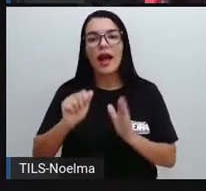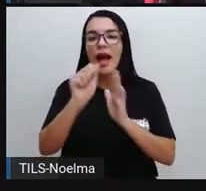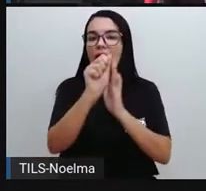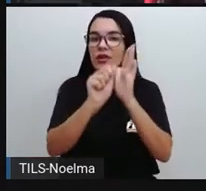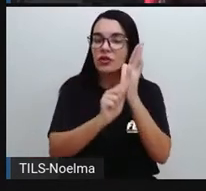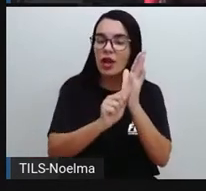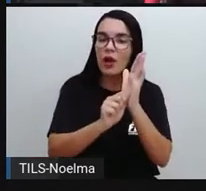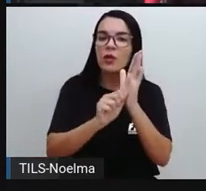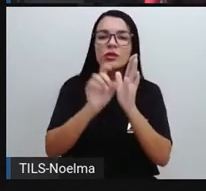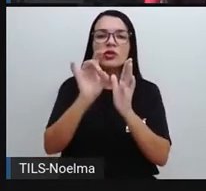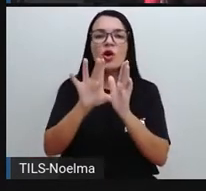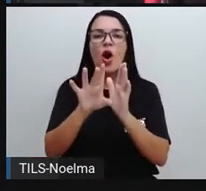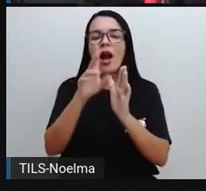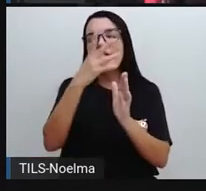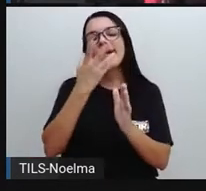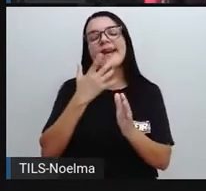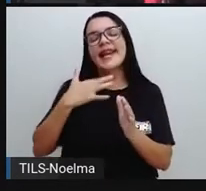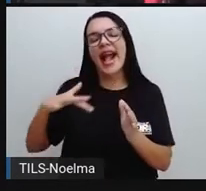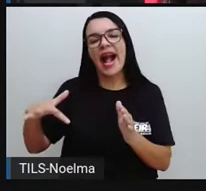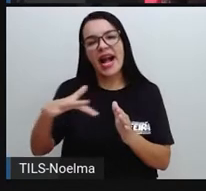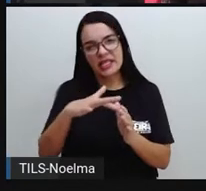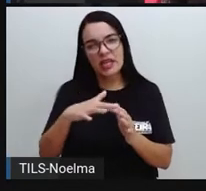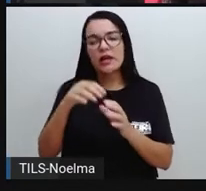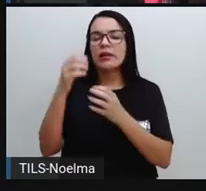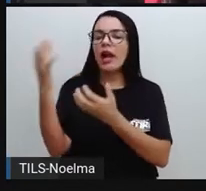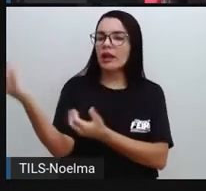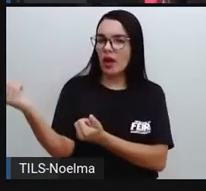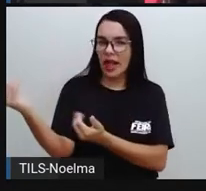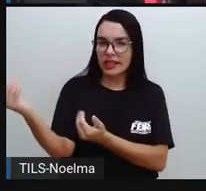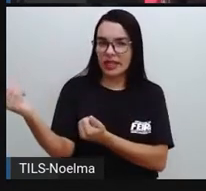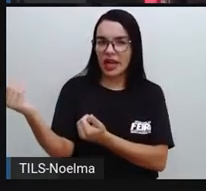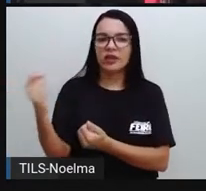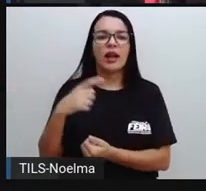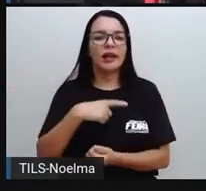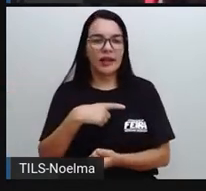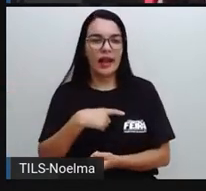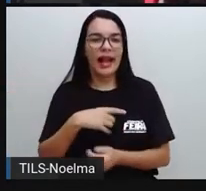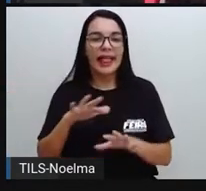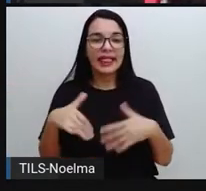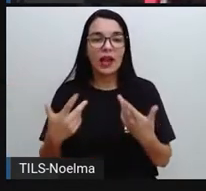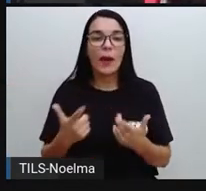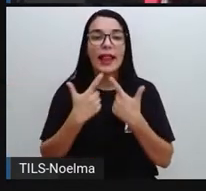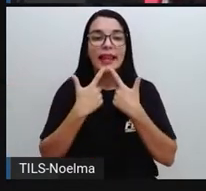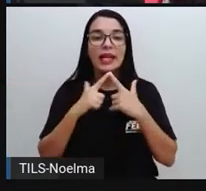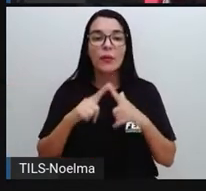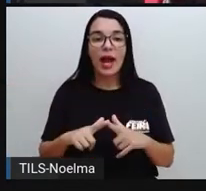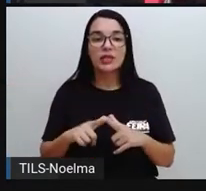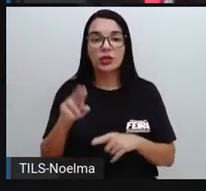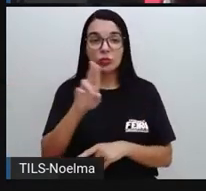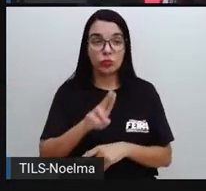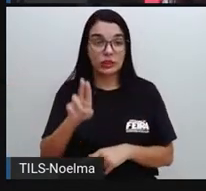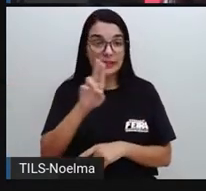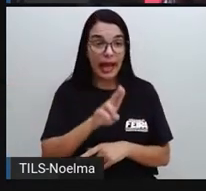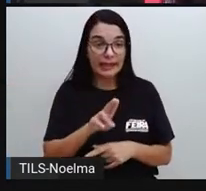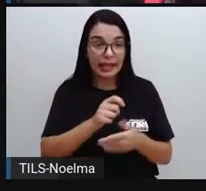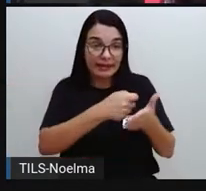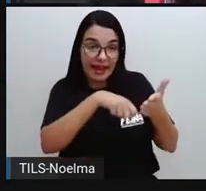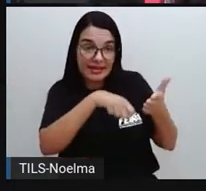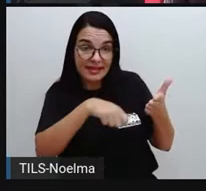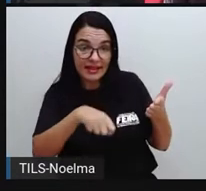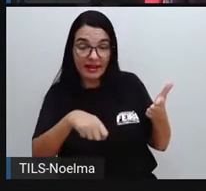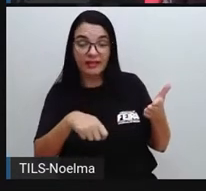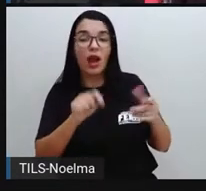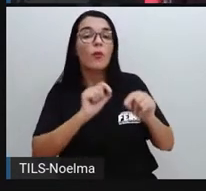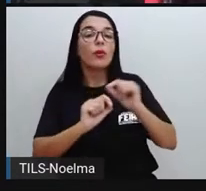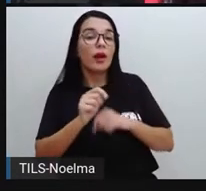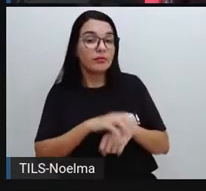e adolescentes. E a linguagem a ser utilizada sempre deve estar próximo ao nível